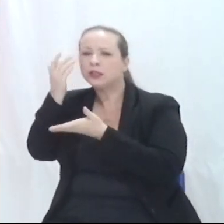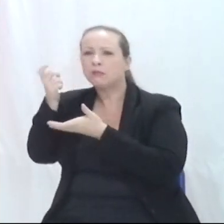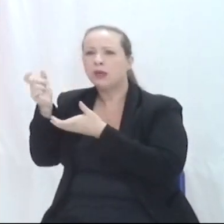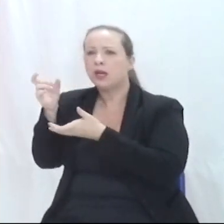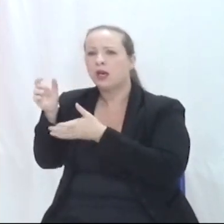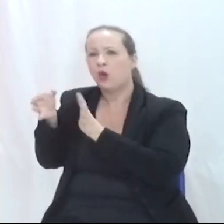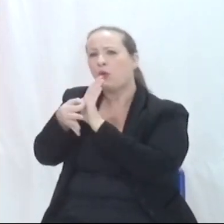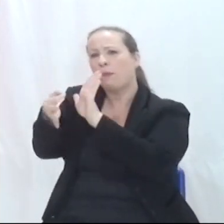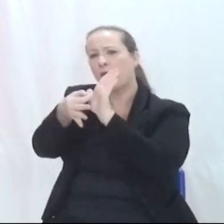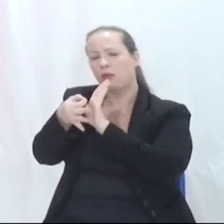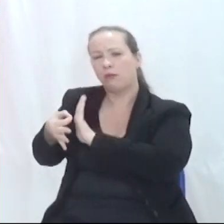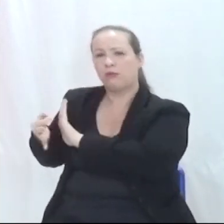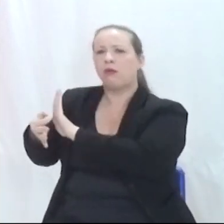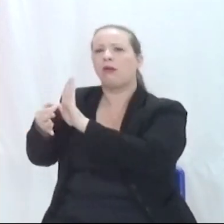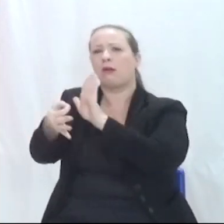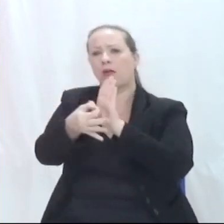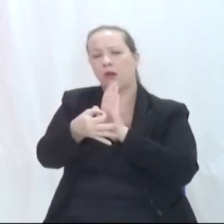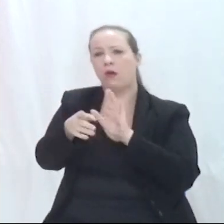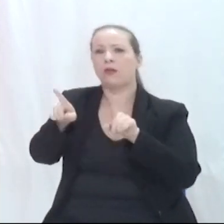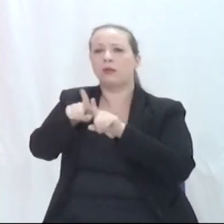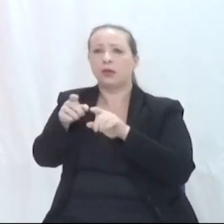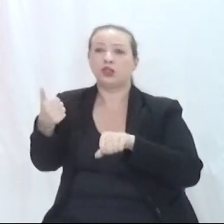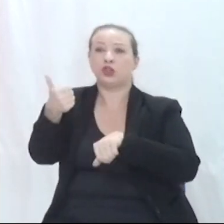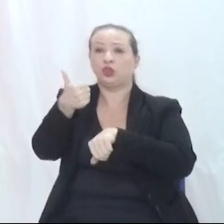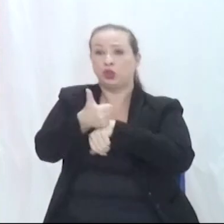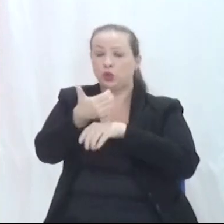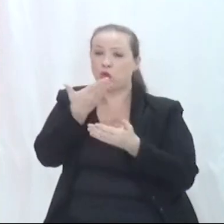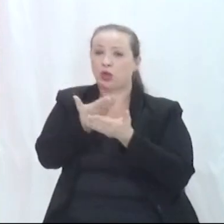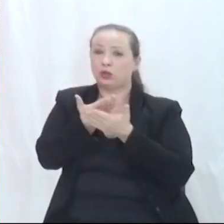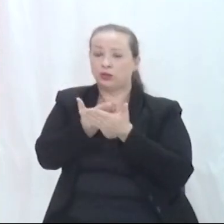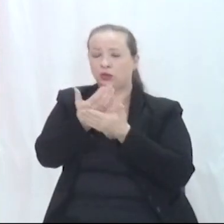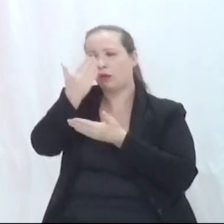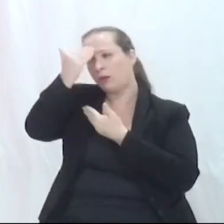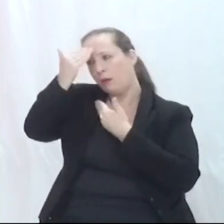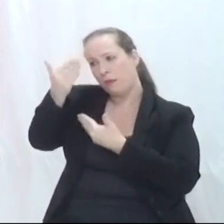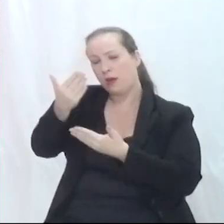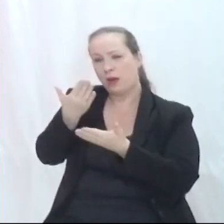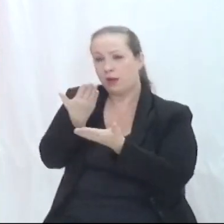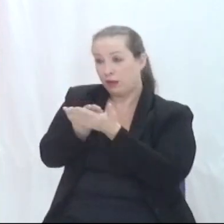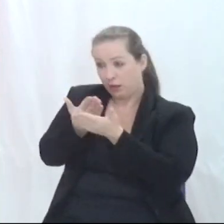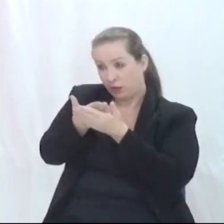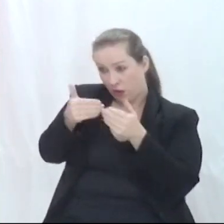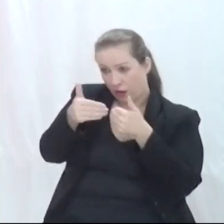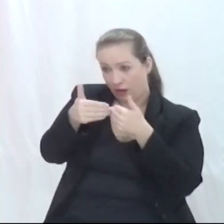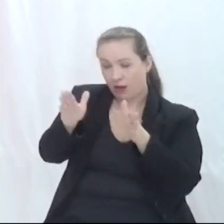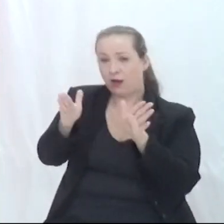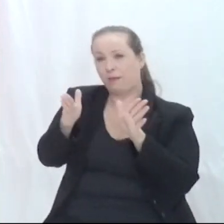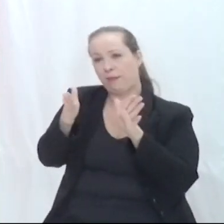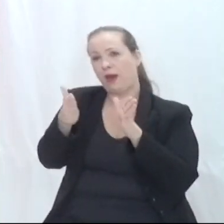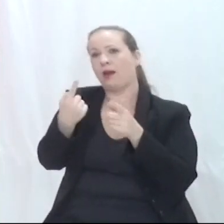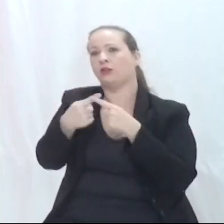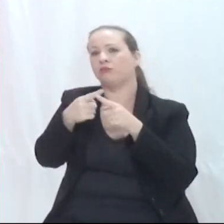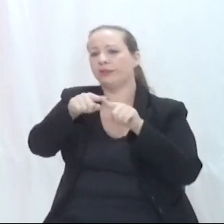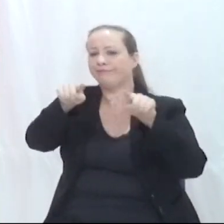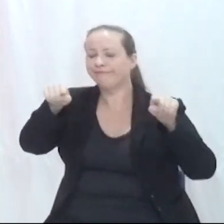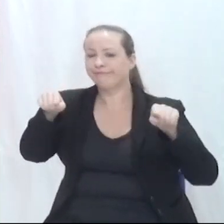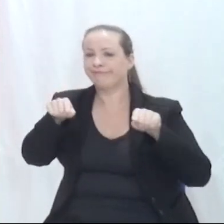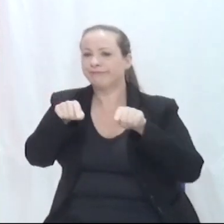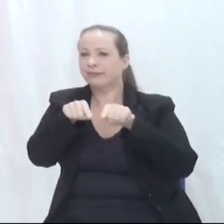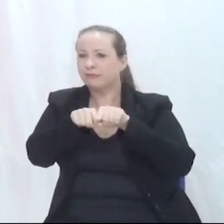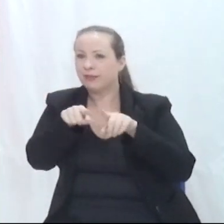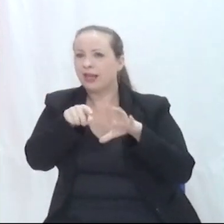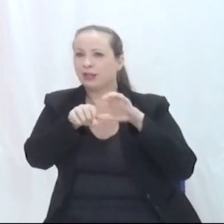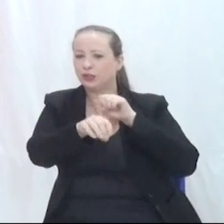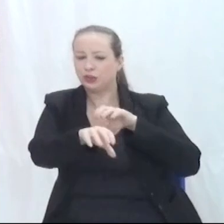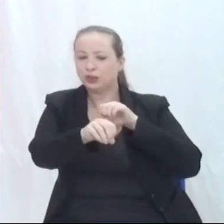Suzana, que é a diretora da escola, agradecer por ela deixar a escola aberta e esse espaço de educação estão sempre disponível para as audiências